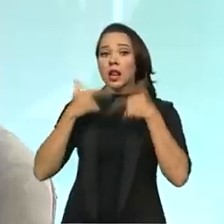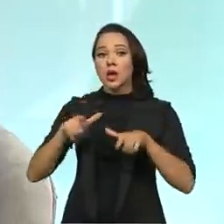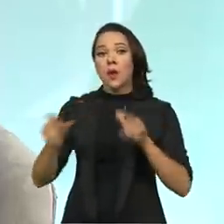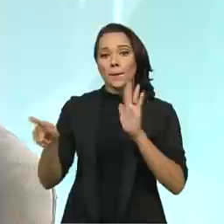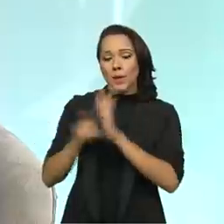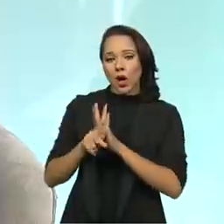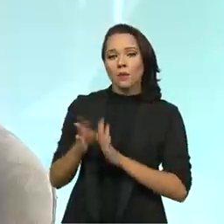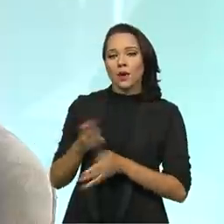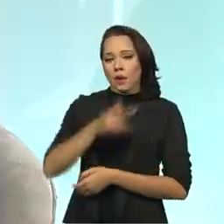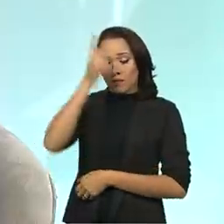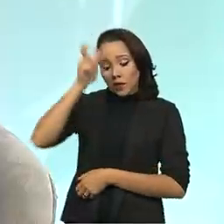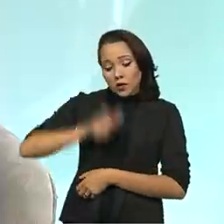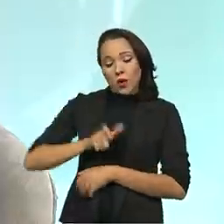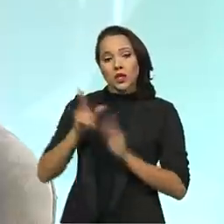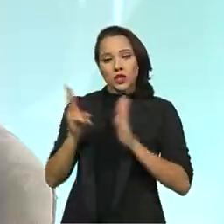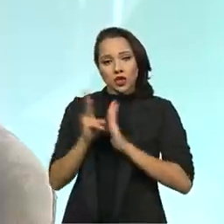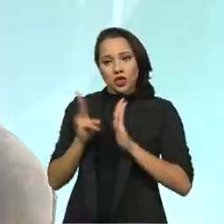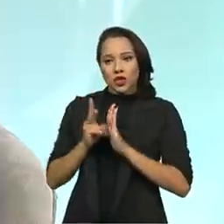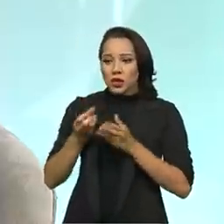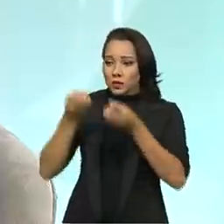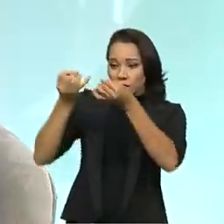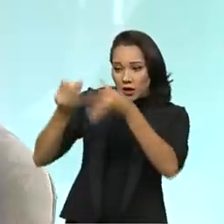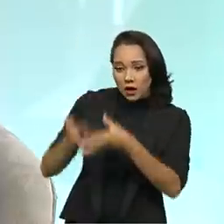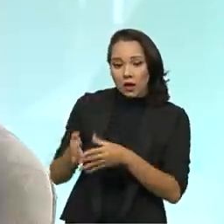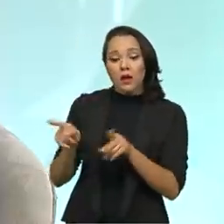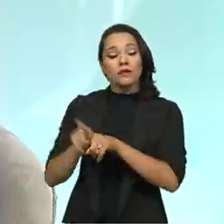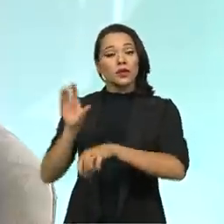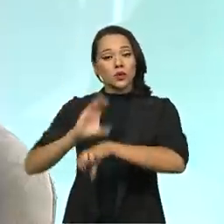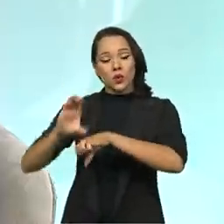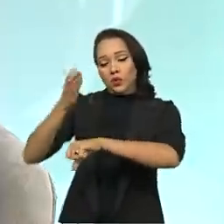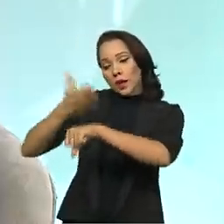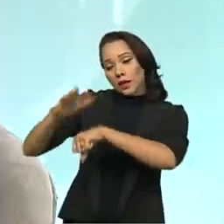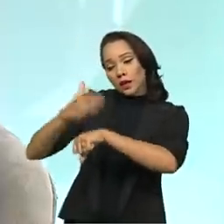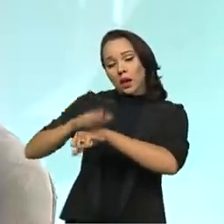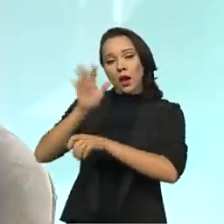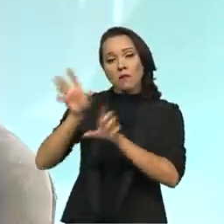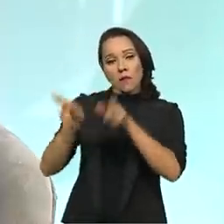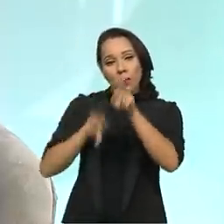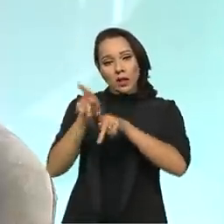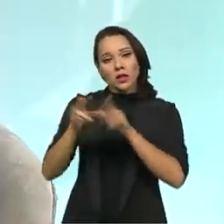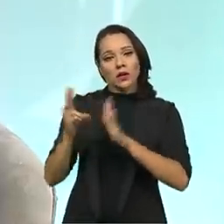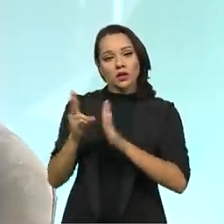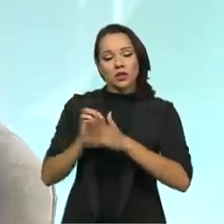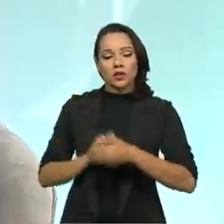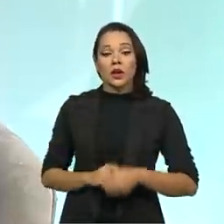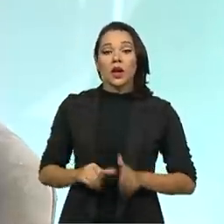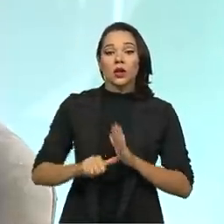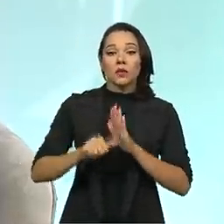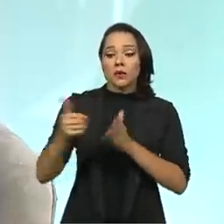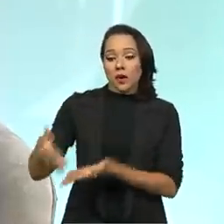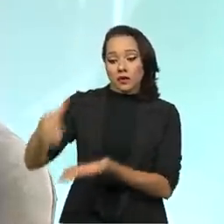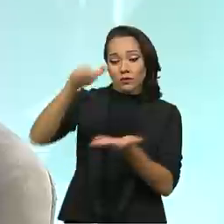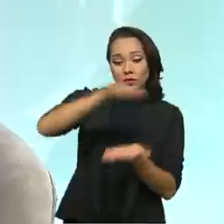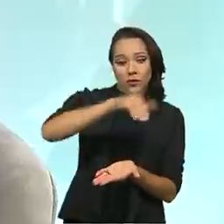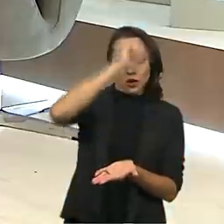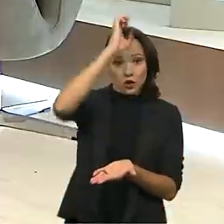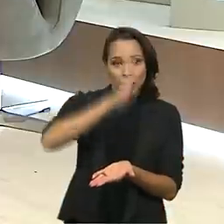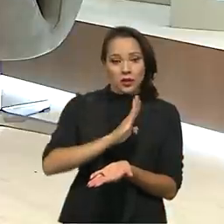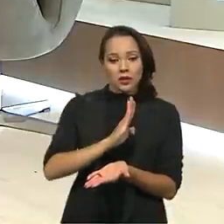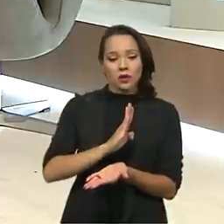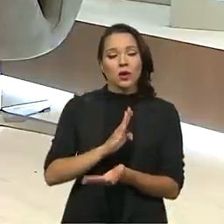agentes indígenas de saúde explicando, fizemos curso para capacitar o pessoal. E do primeiro lote que chegou ao Brasil,